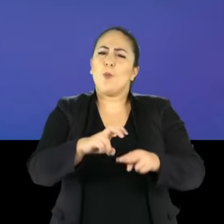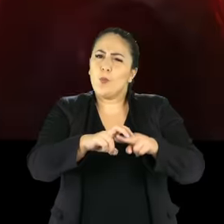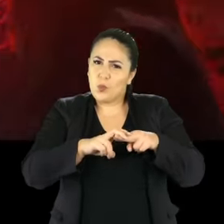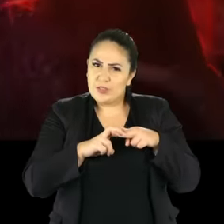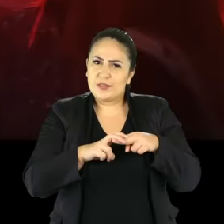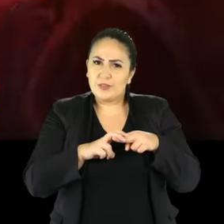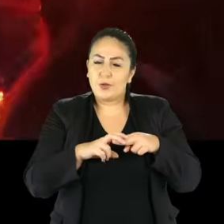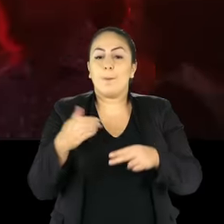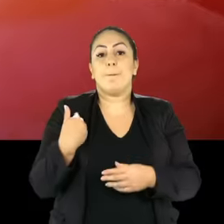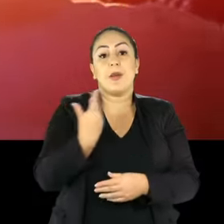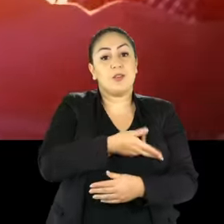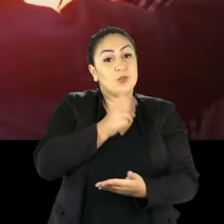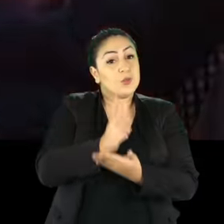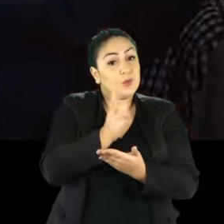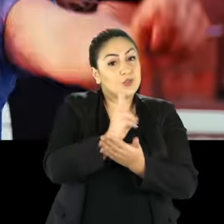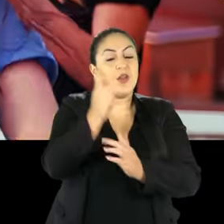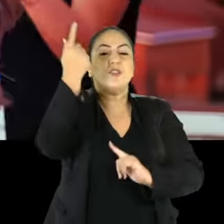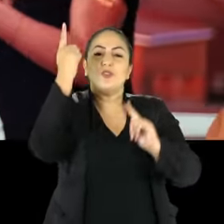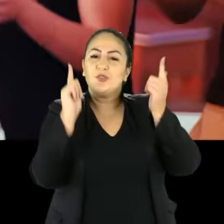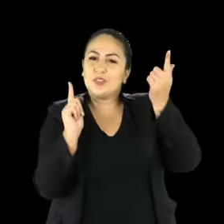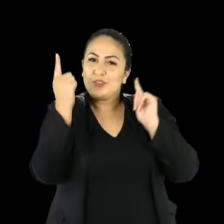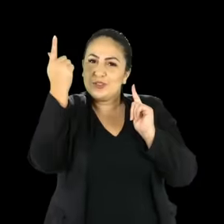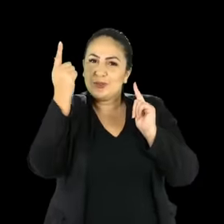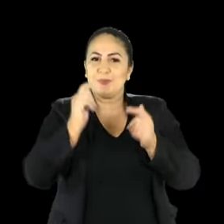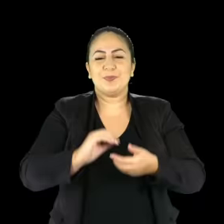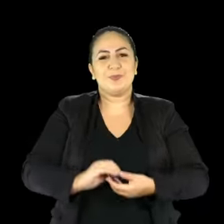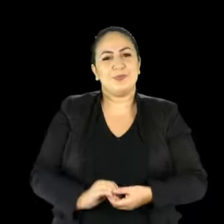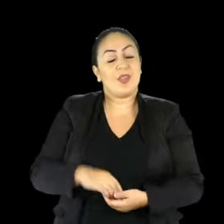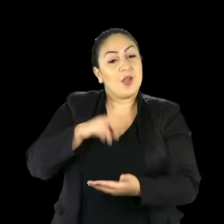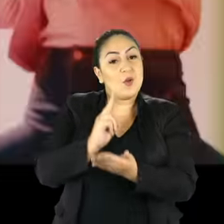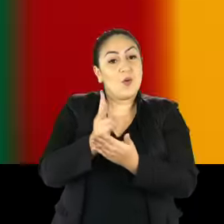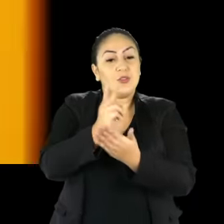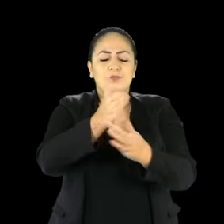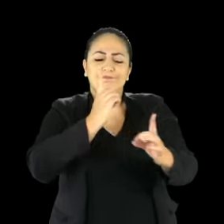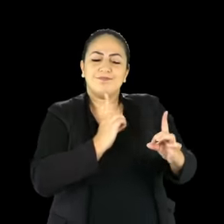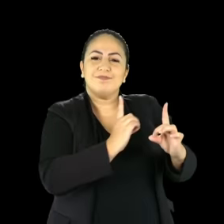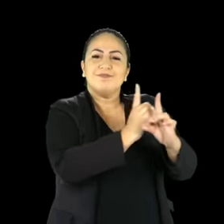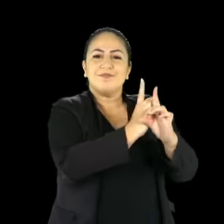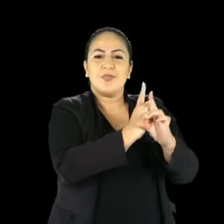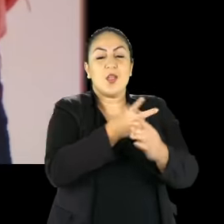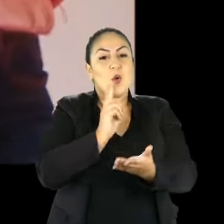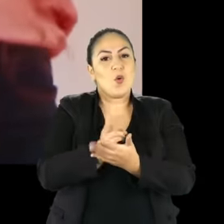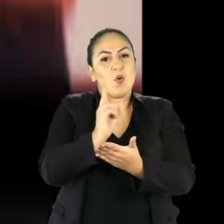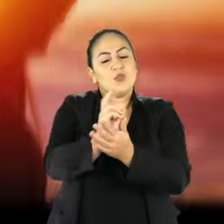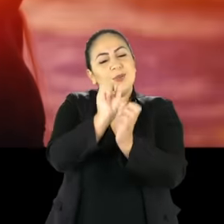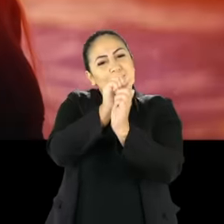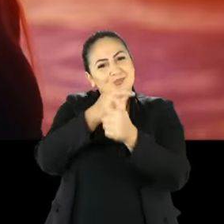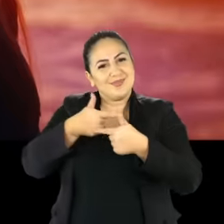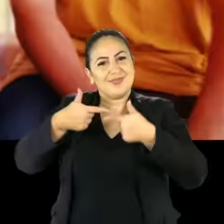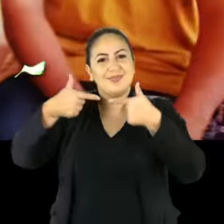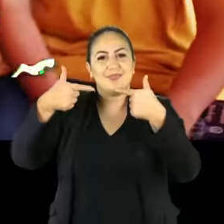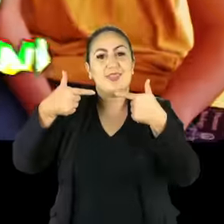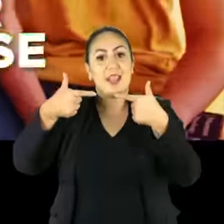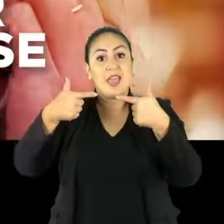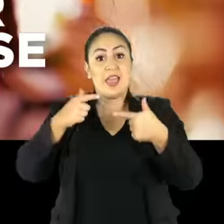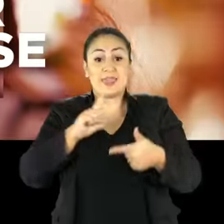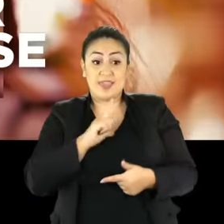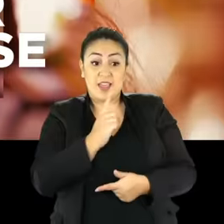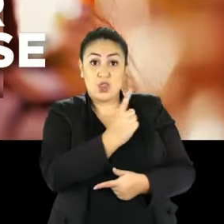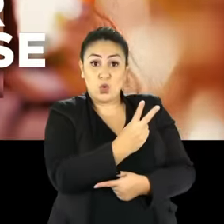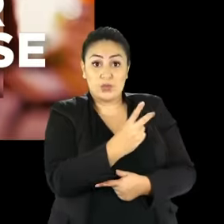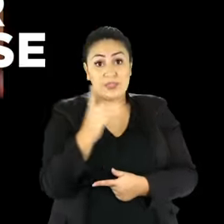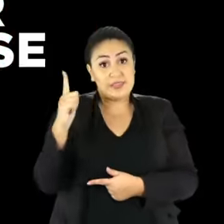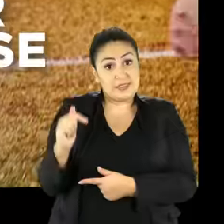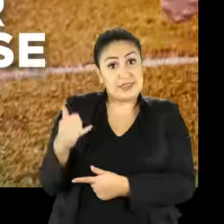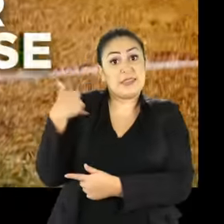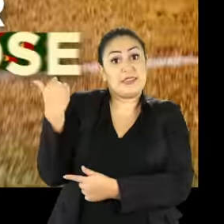Por isso, pra gente continuar se divertindo, continuar se encontrando, continuar sorrindo, quem tem de